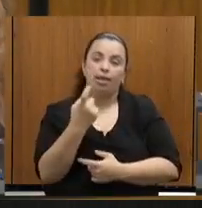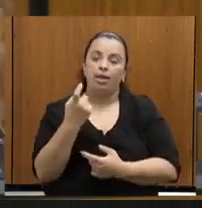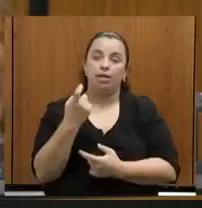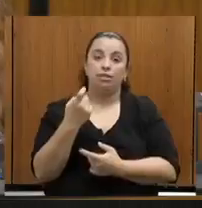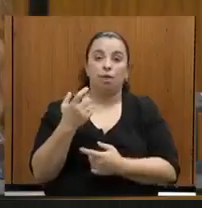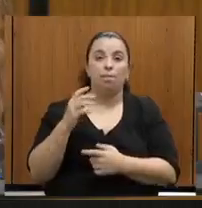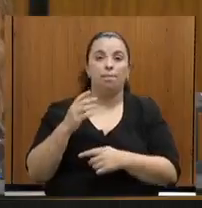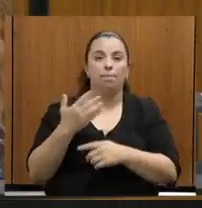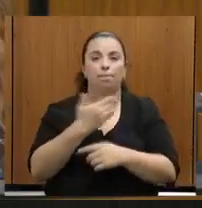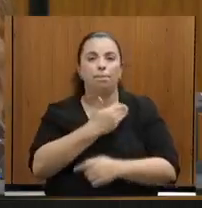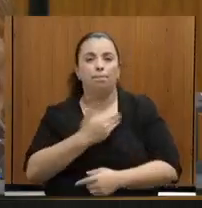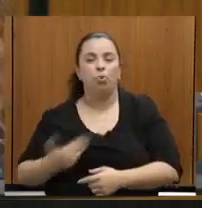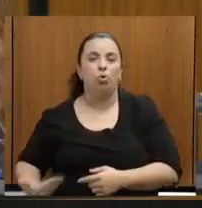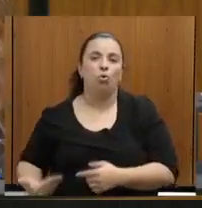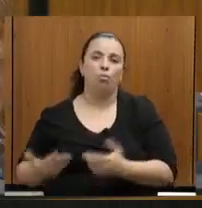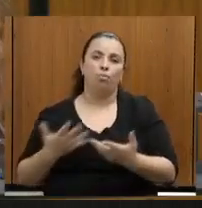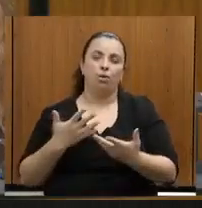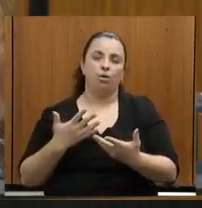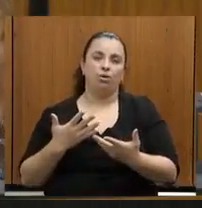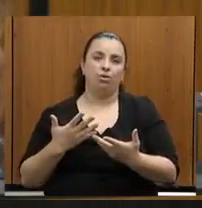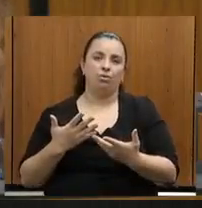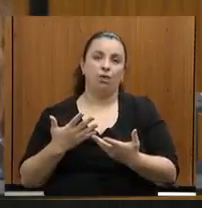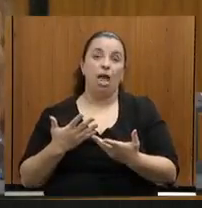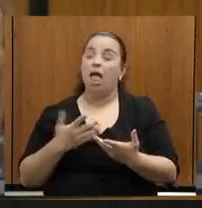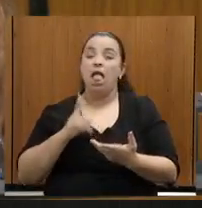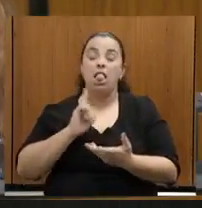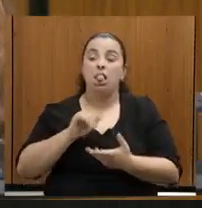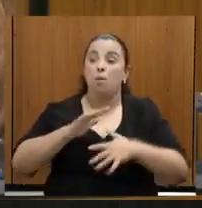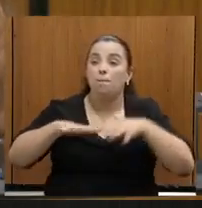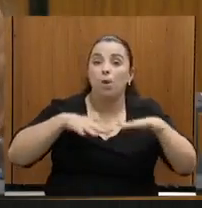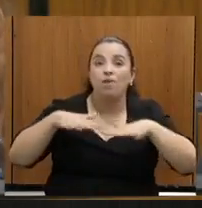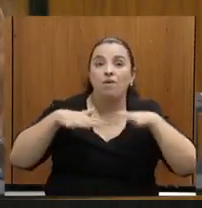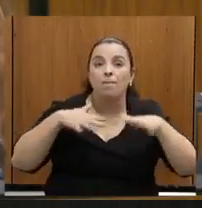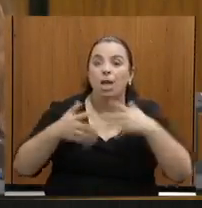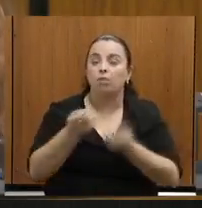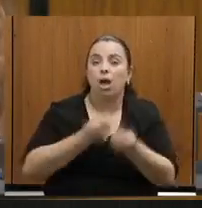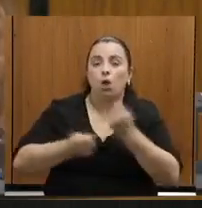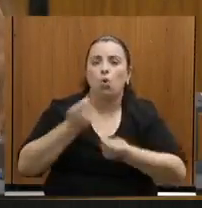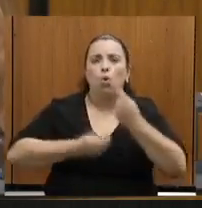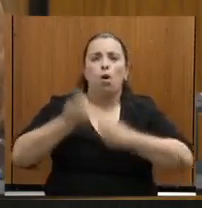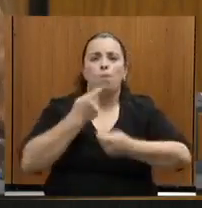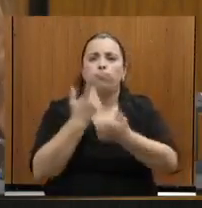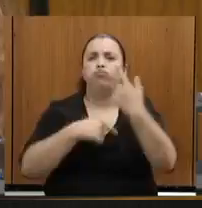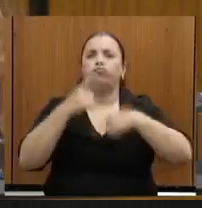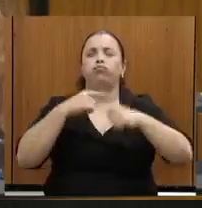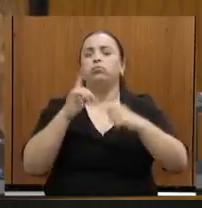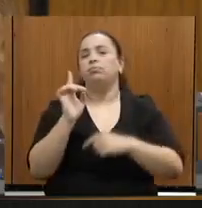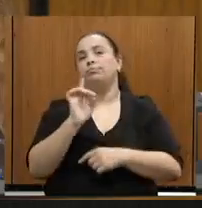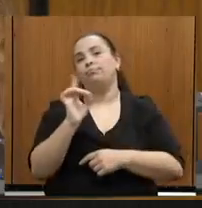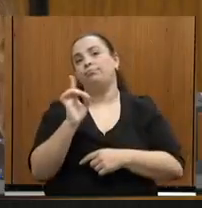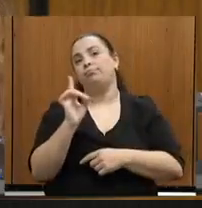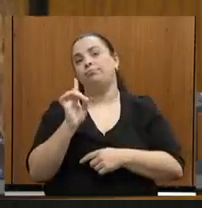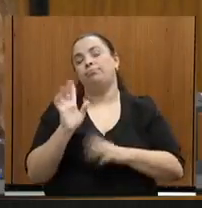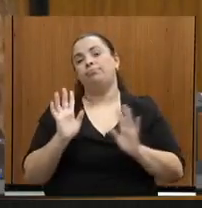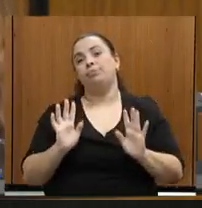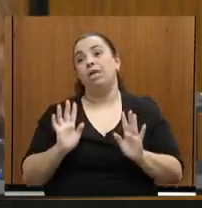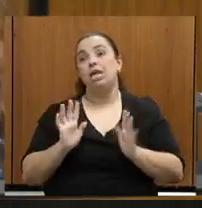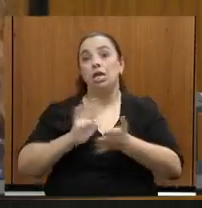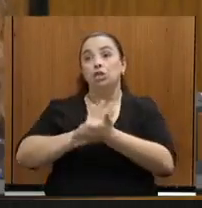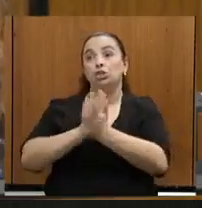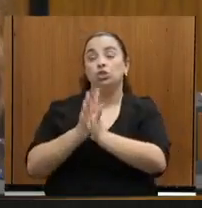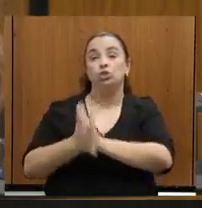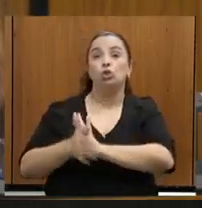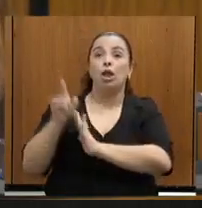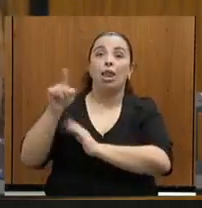a economia de modo que justifiquem destruir o que nós ainda temos da Serra do Curral. Então,